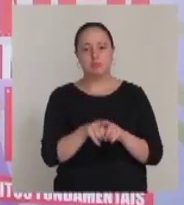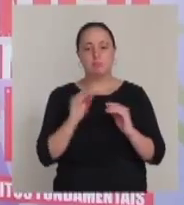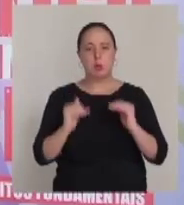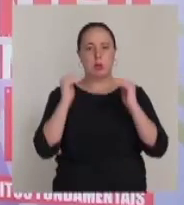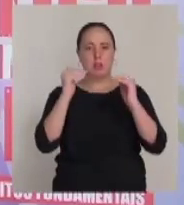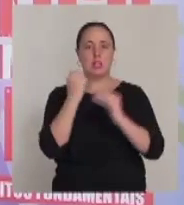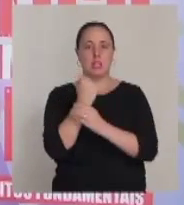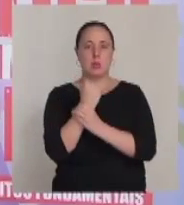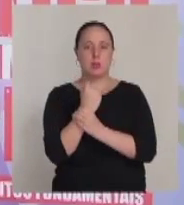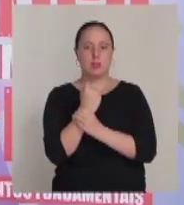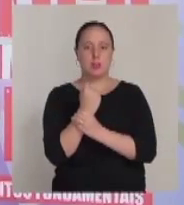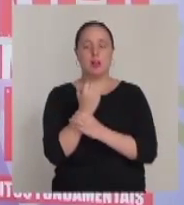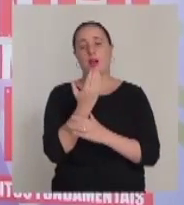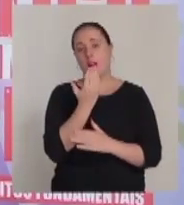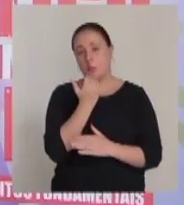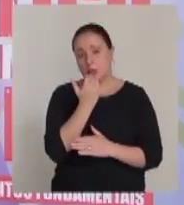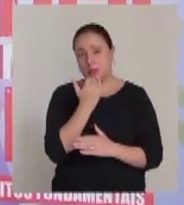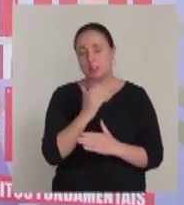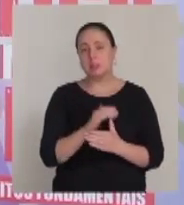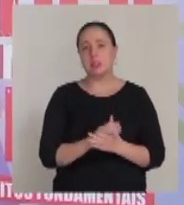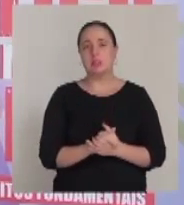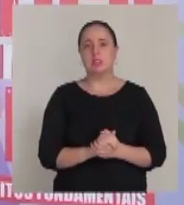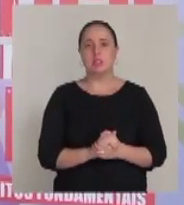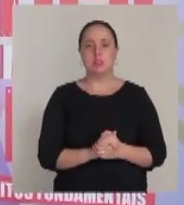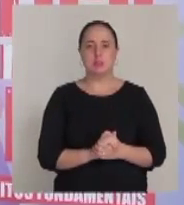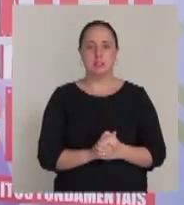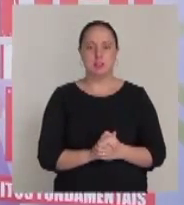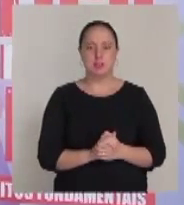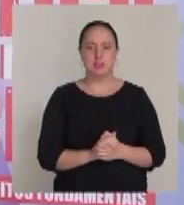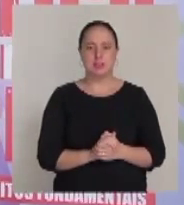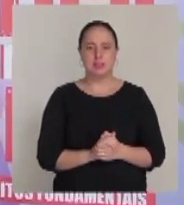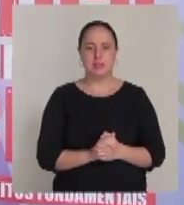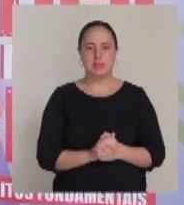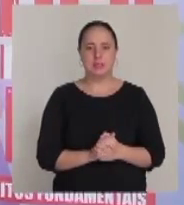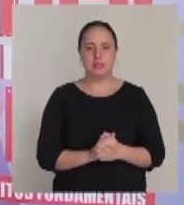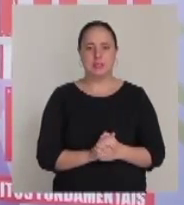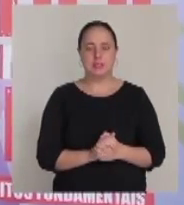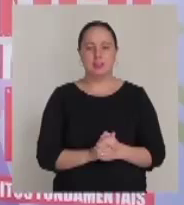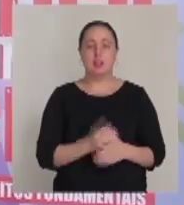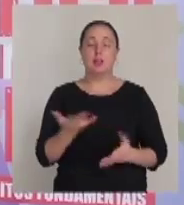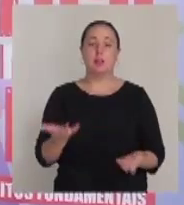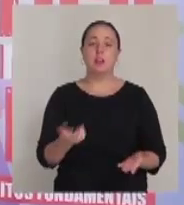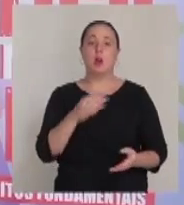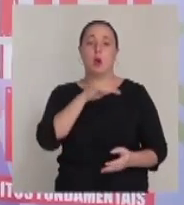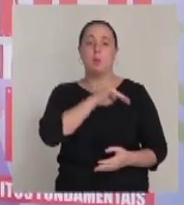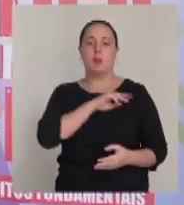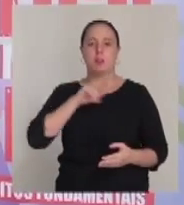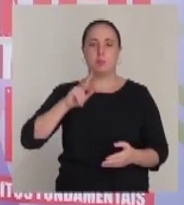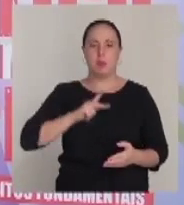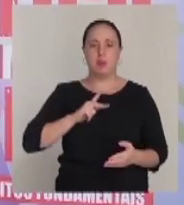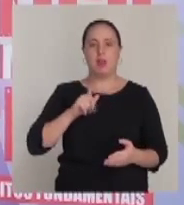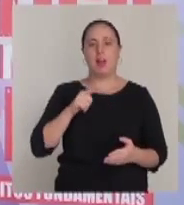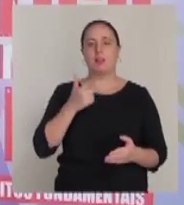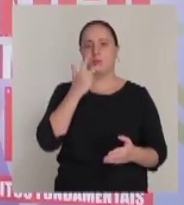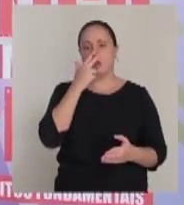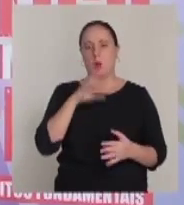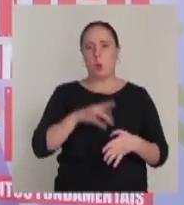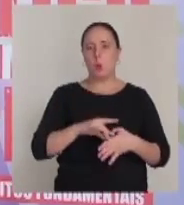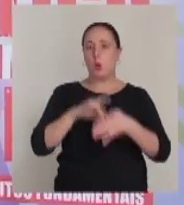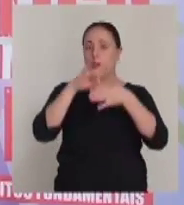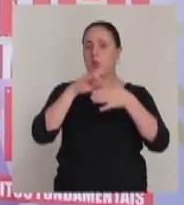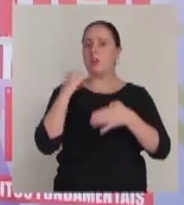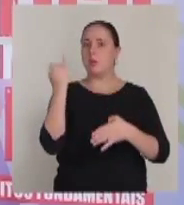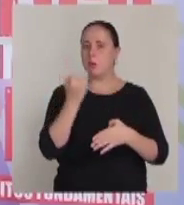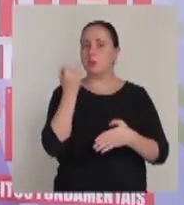soberania e segurança alimentar e o Ministério Público se coloca como uma